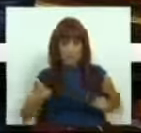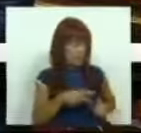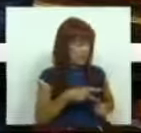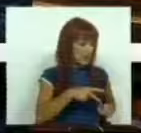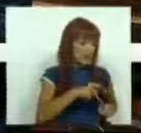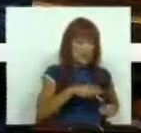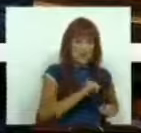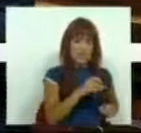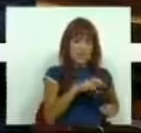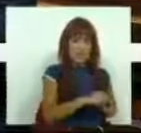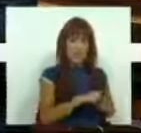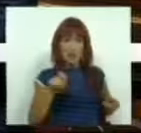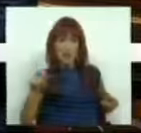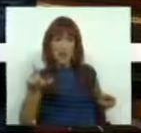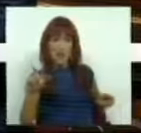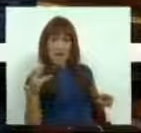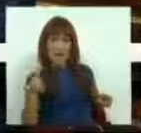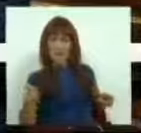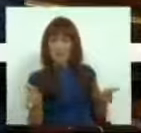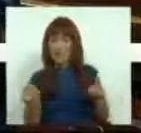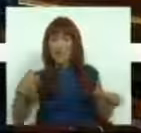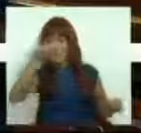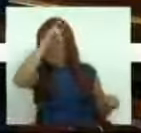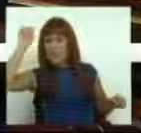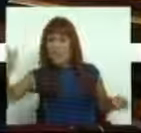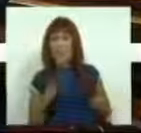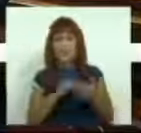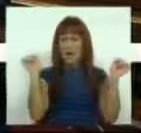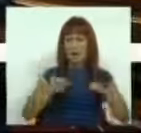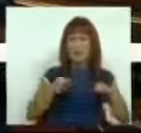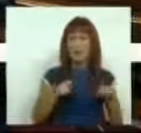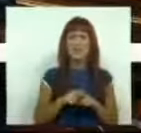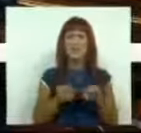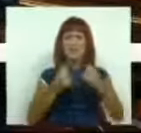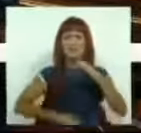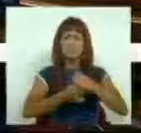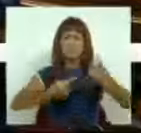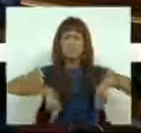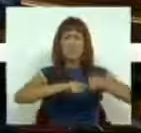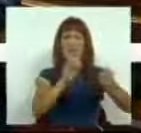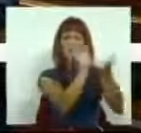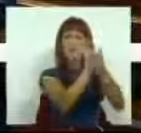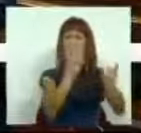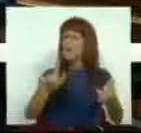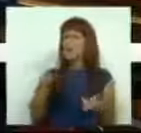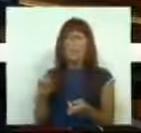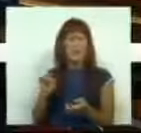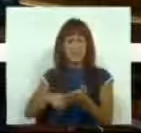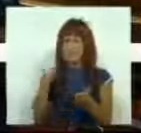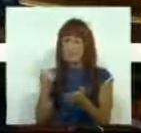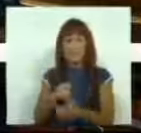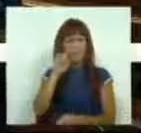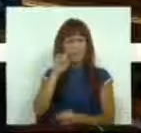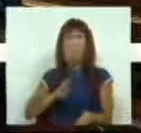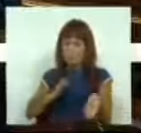-Madrid, também acordado na Sibéria Ibérica da Figueira da Foz, e naquilo que o Partido Socialista sempre defendeu e continua a